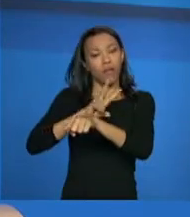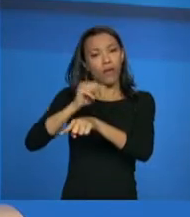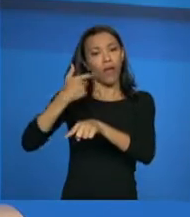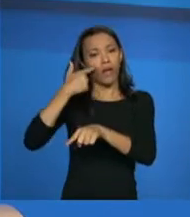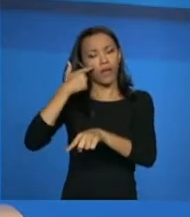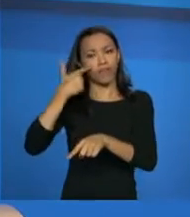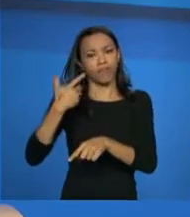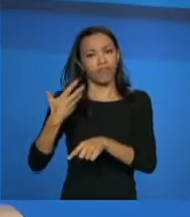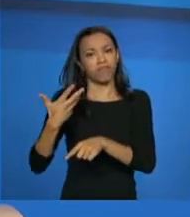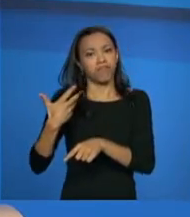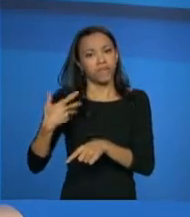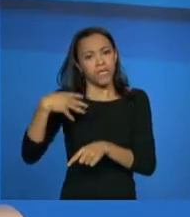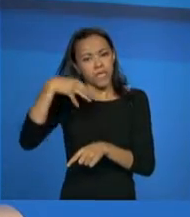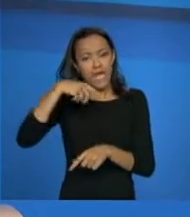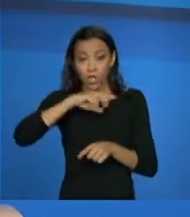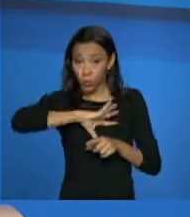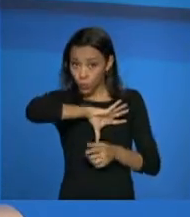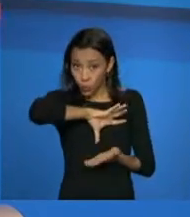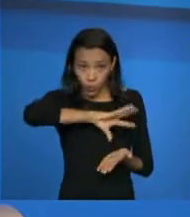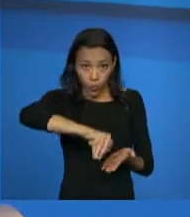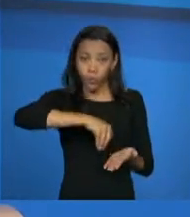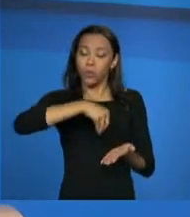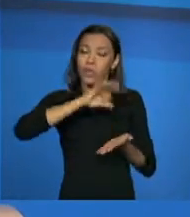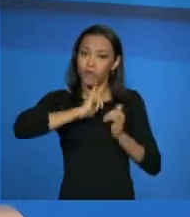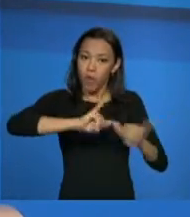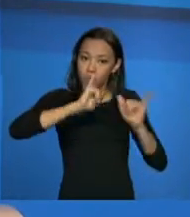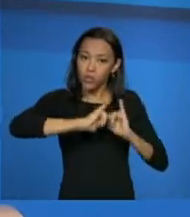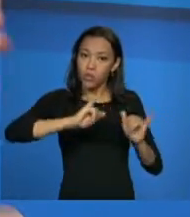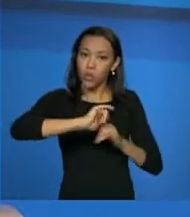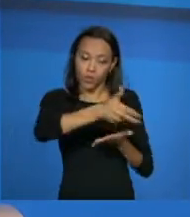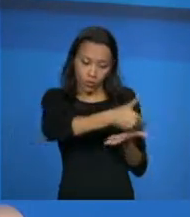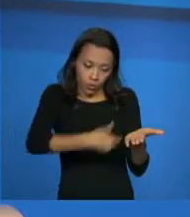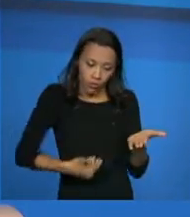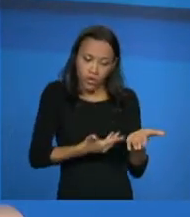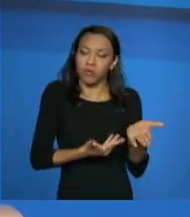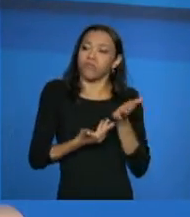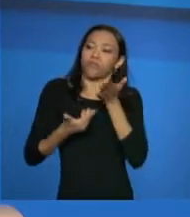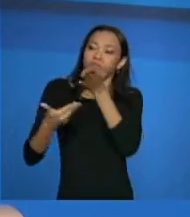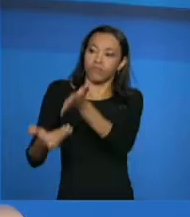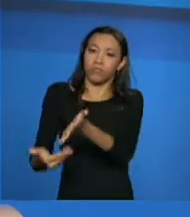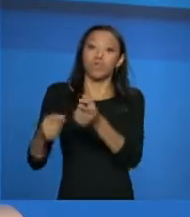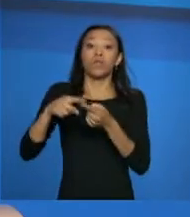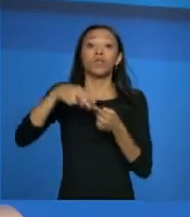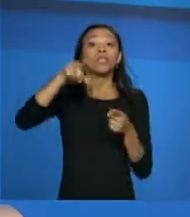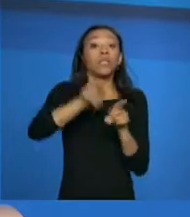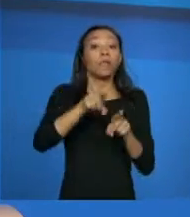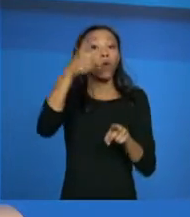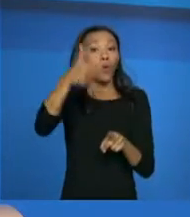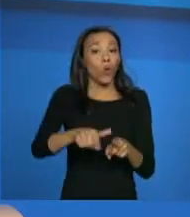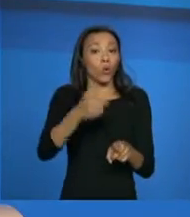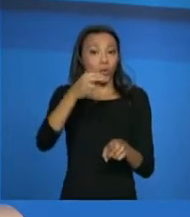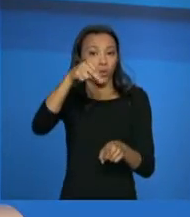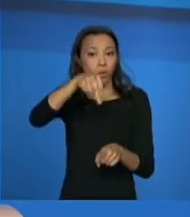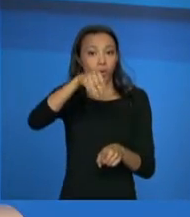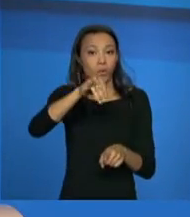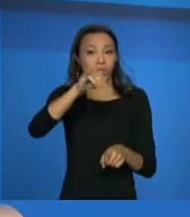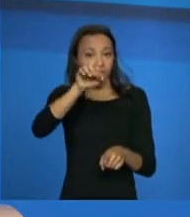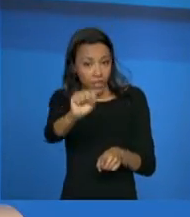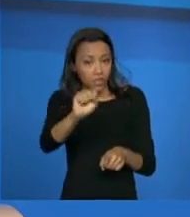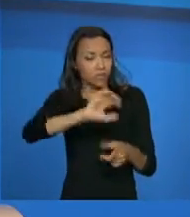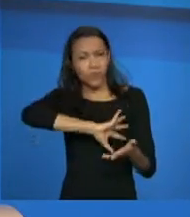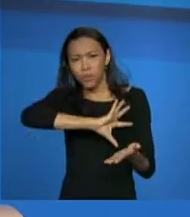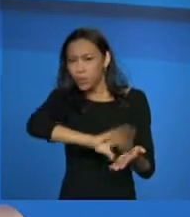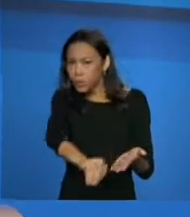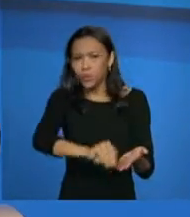a empresa de energia elétrica, vai pegar, vai vincular, na verdade, aquele NIS daquela pessoa, NIS daquela família, aquela moradia, aquela unidade de consumo.